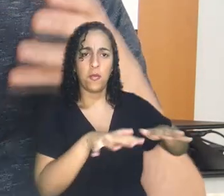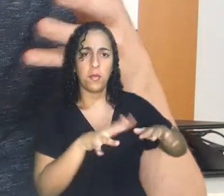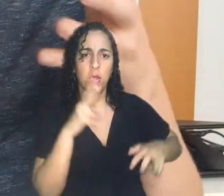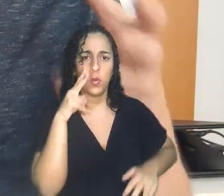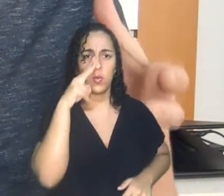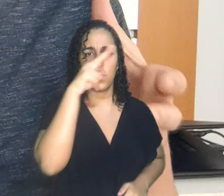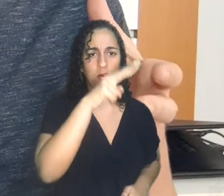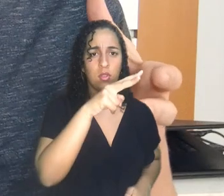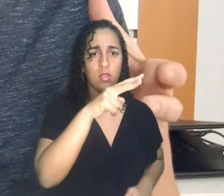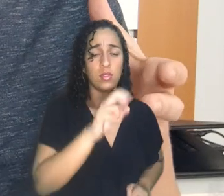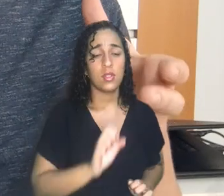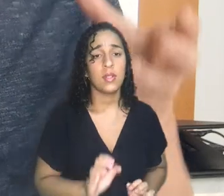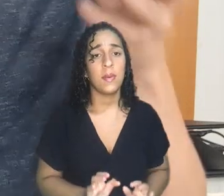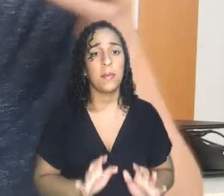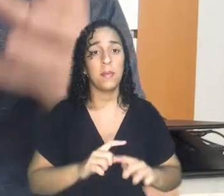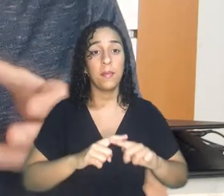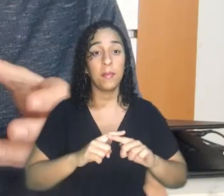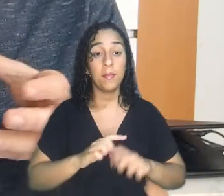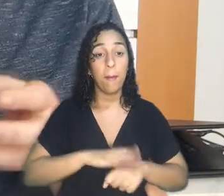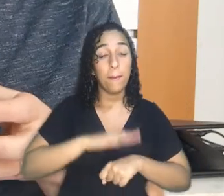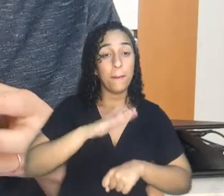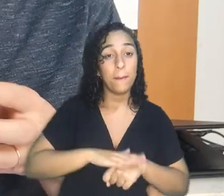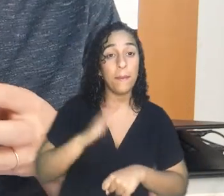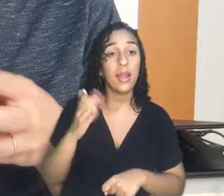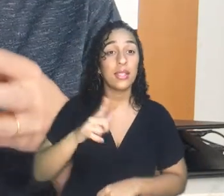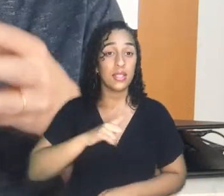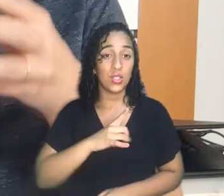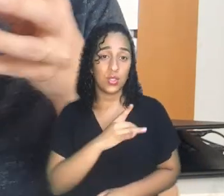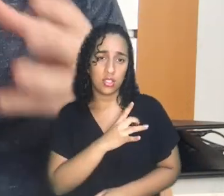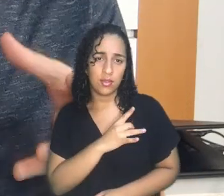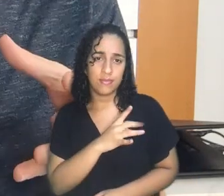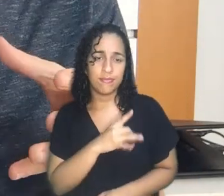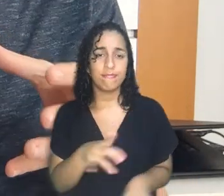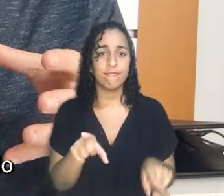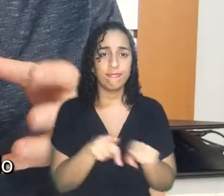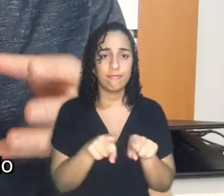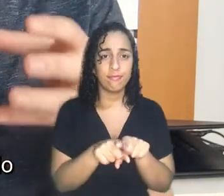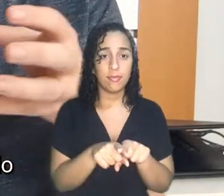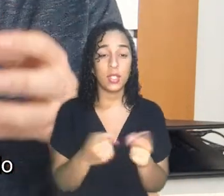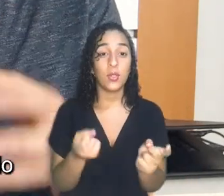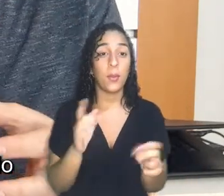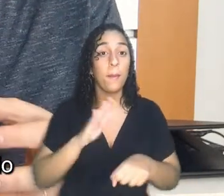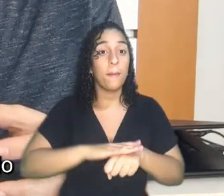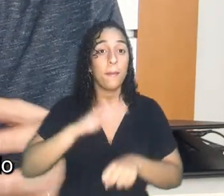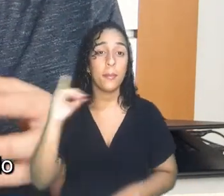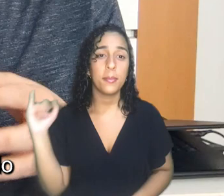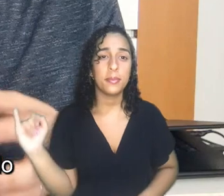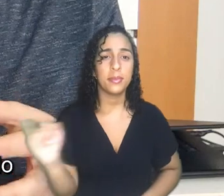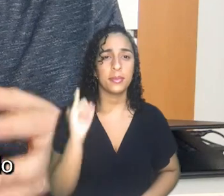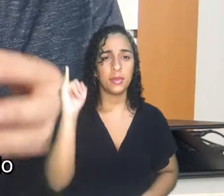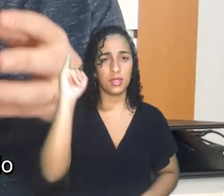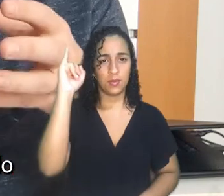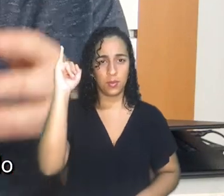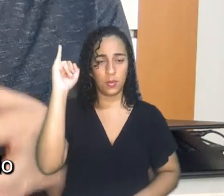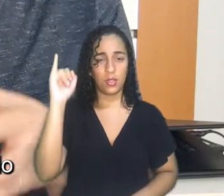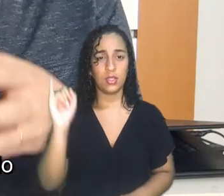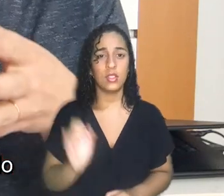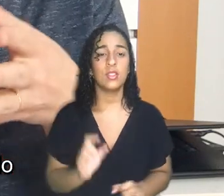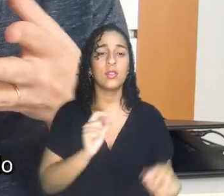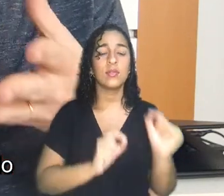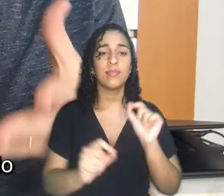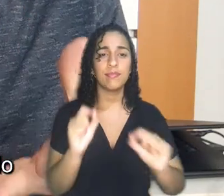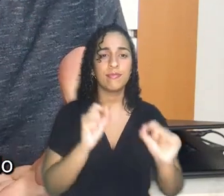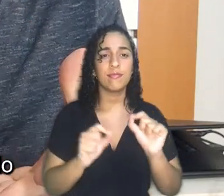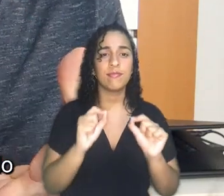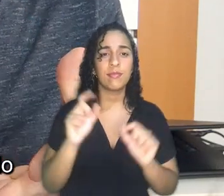abolicionista mais forte. Mais do que isso, eles tinham um grande medo, e aqui este é um ponto principal e crucial, do